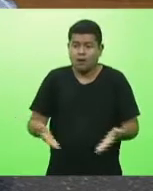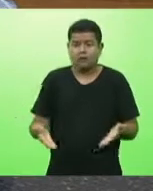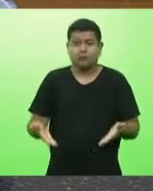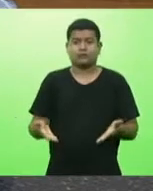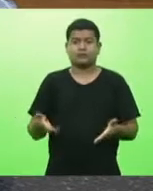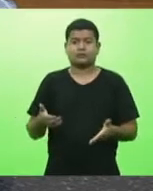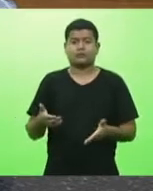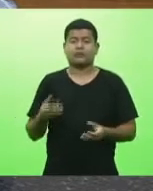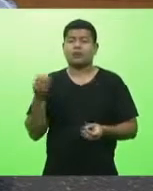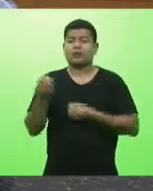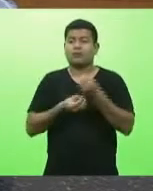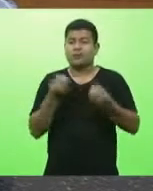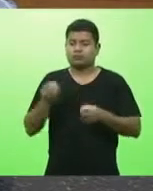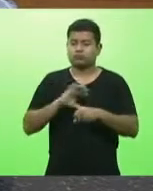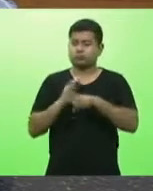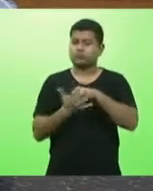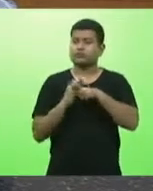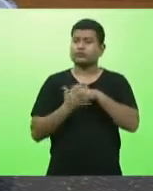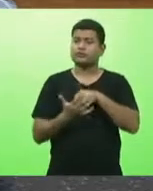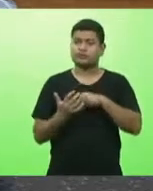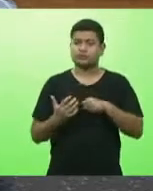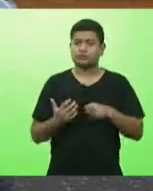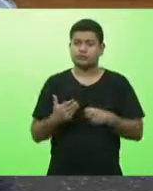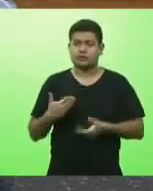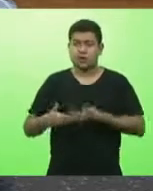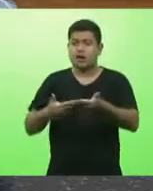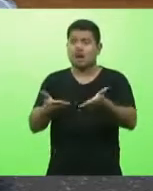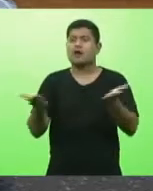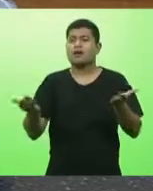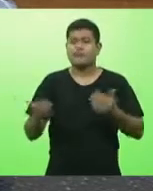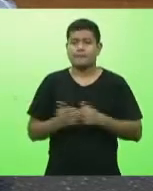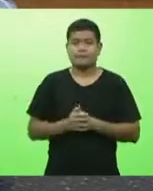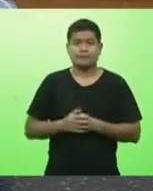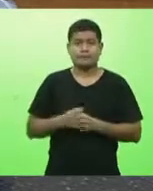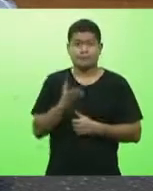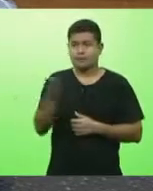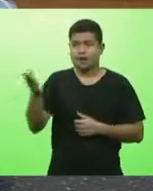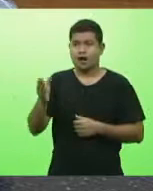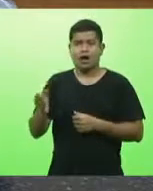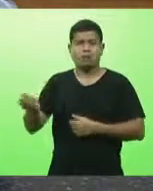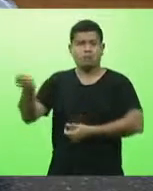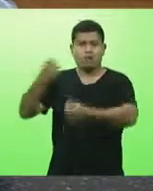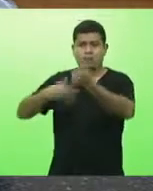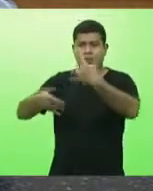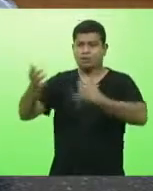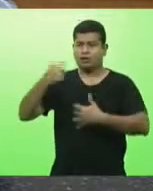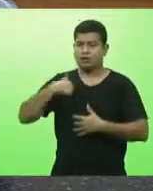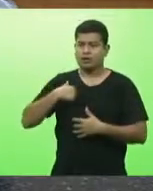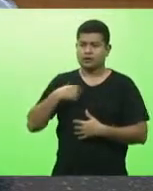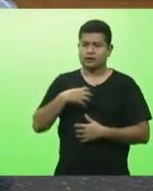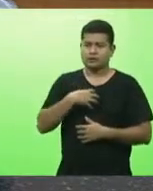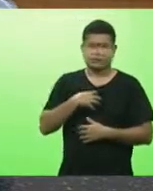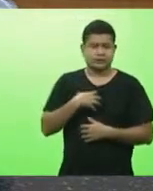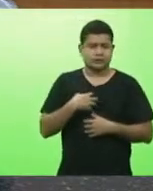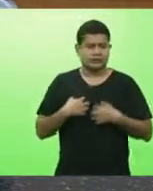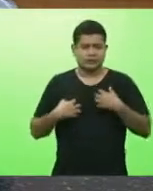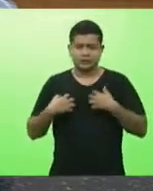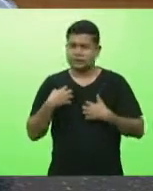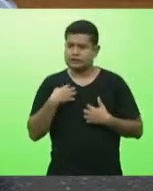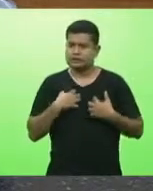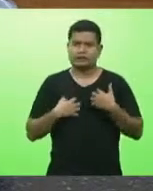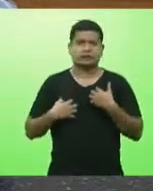Catarina e o que eu ouvi naquele dia me deixou me deixou atônito